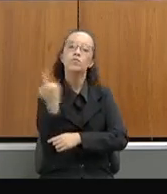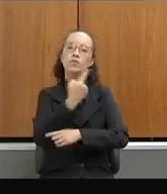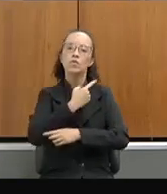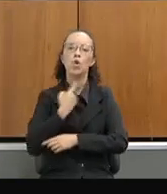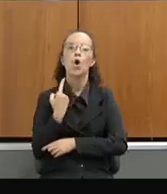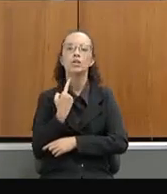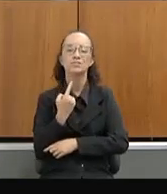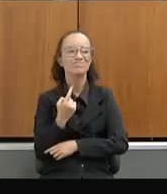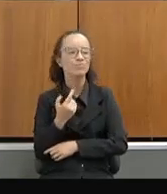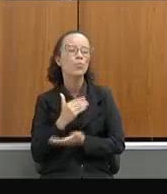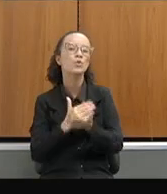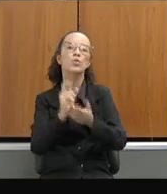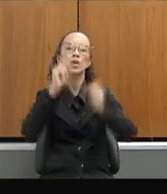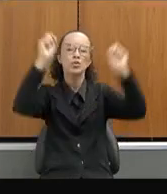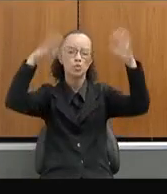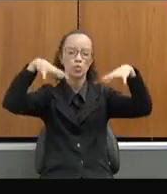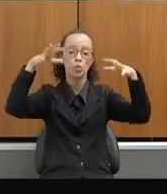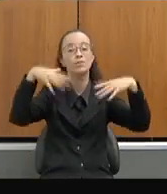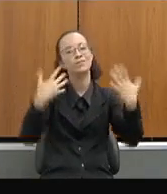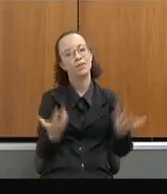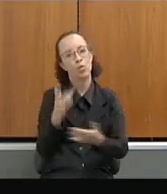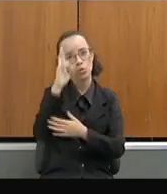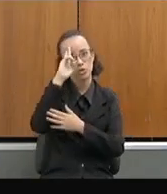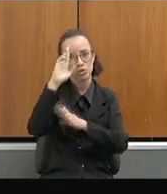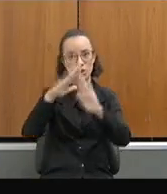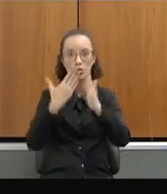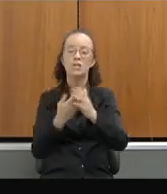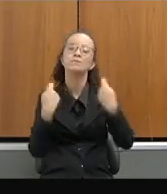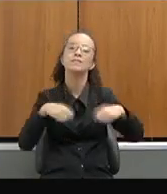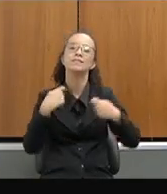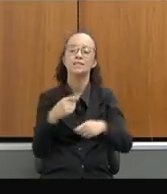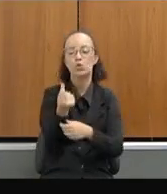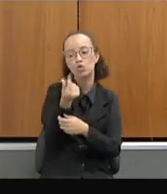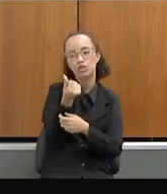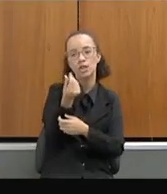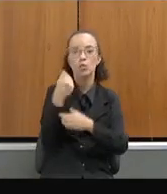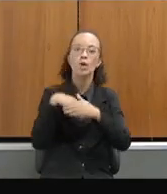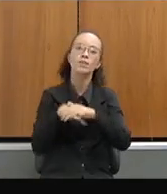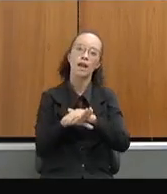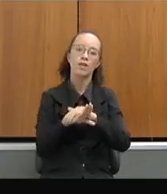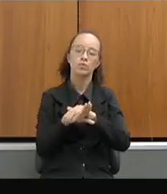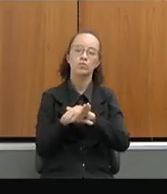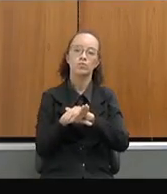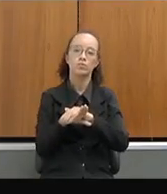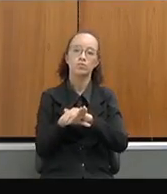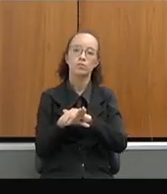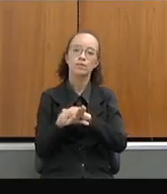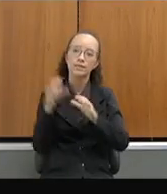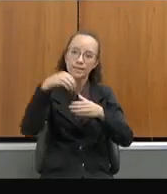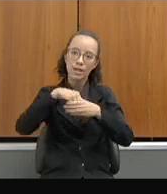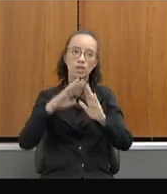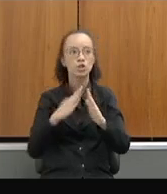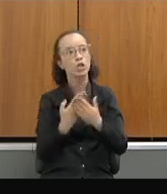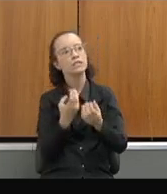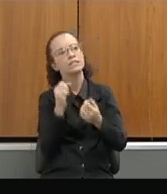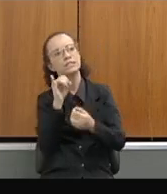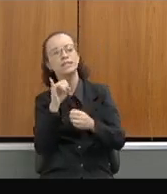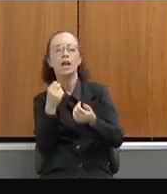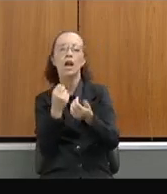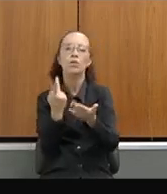de chuva. o diretor tem que ter esse dinheiro em caixa para que, caso aconteça de